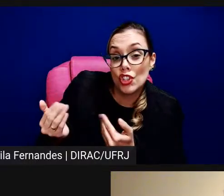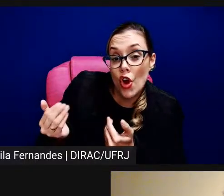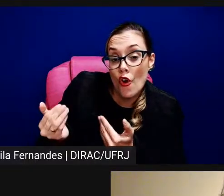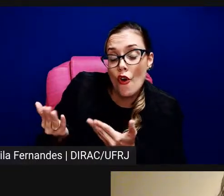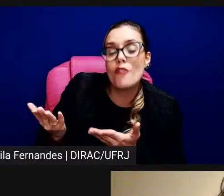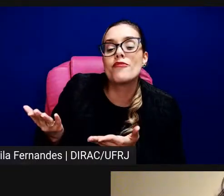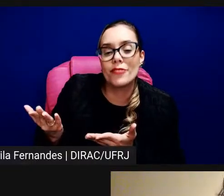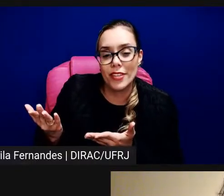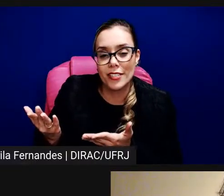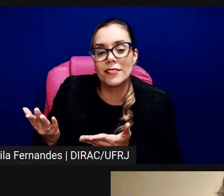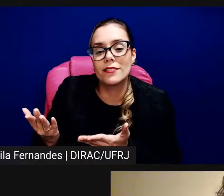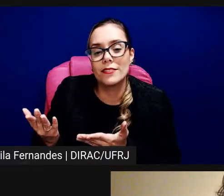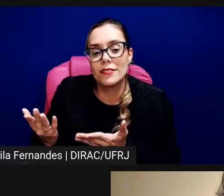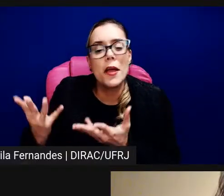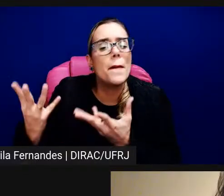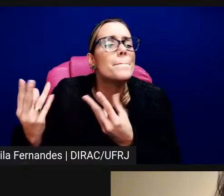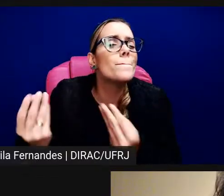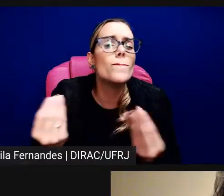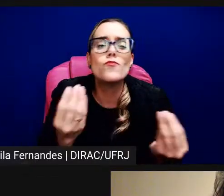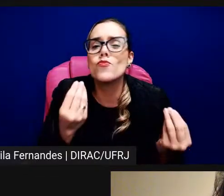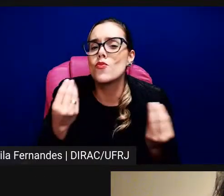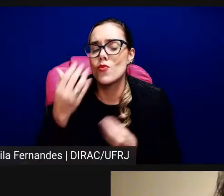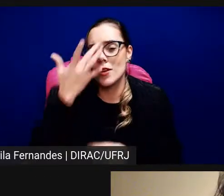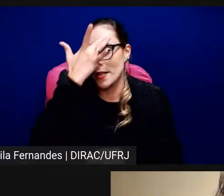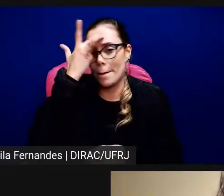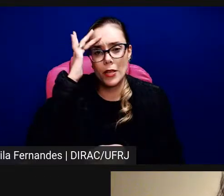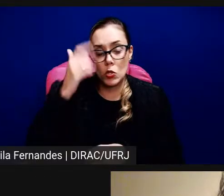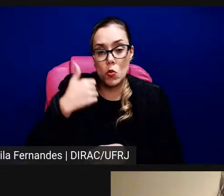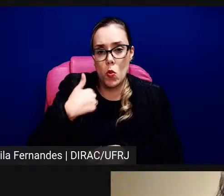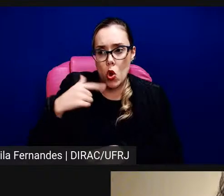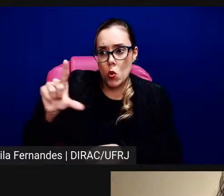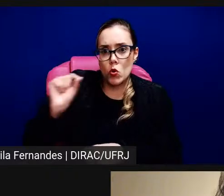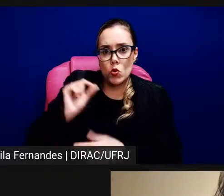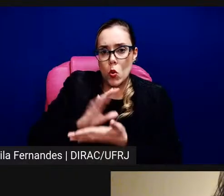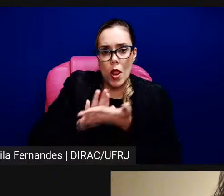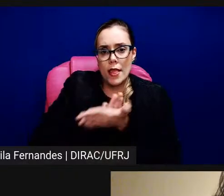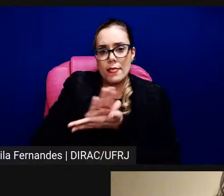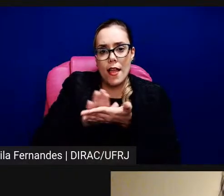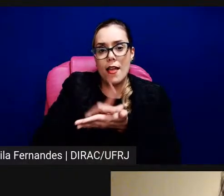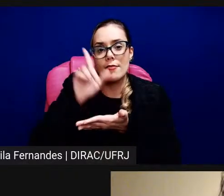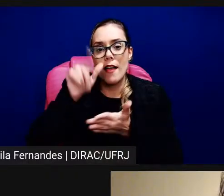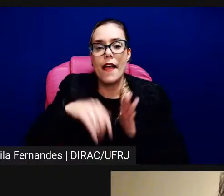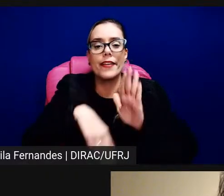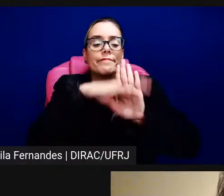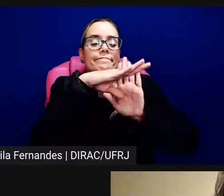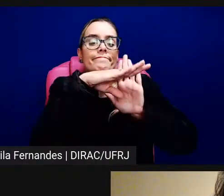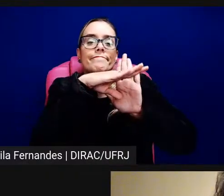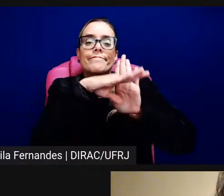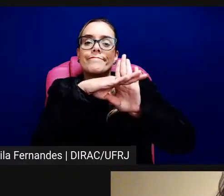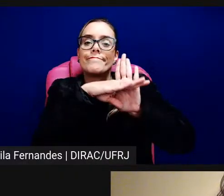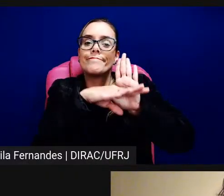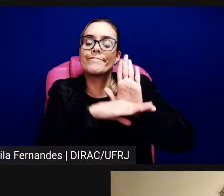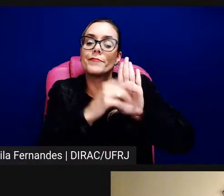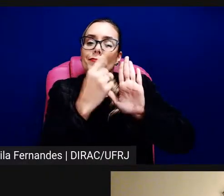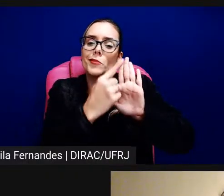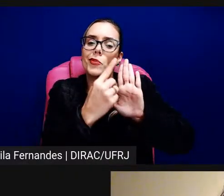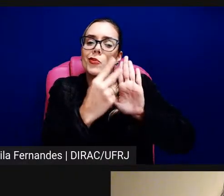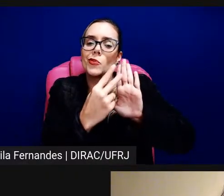e muita gente, muita gente, eu não escolhia, era ordem de chegada, então eu tinha uma agenda aberta,